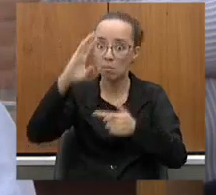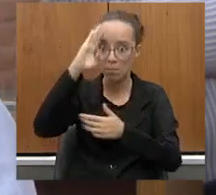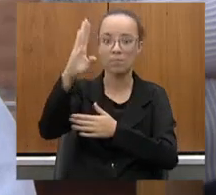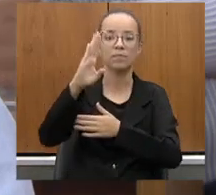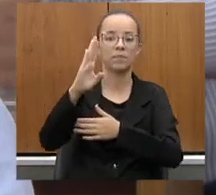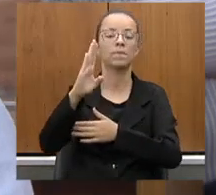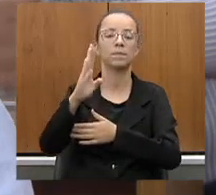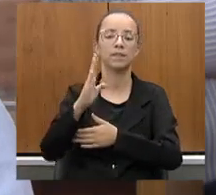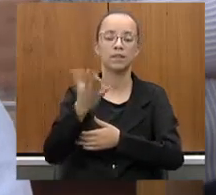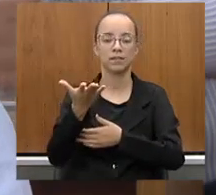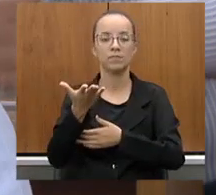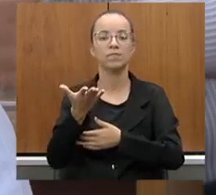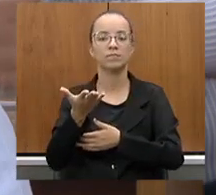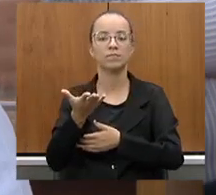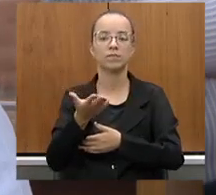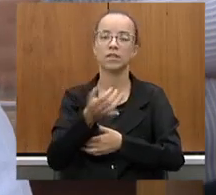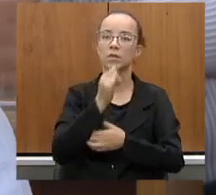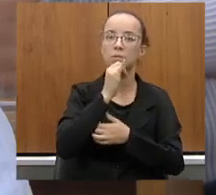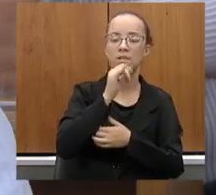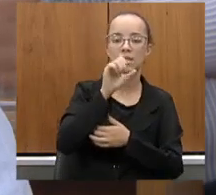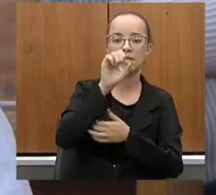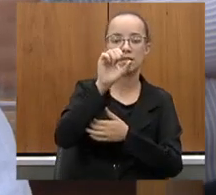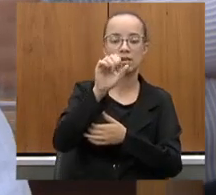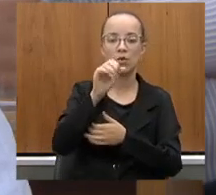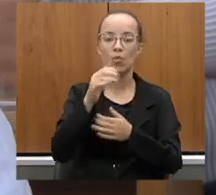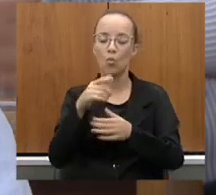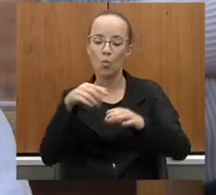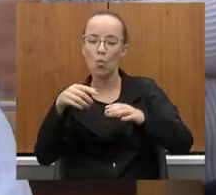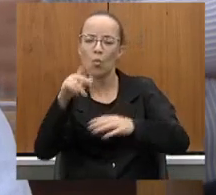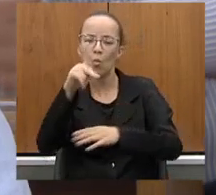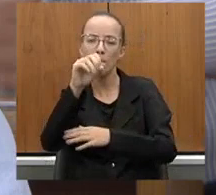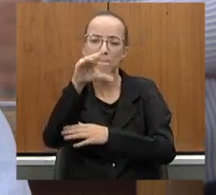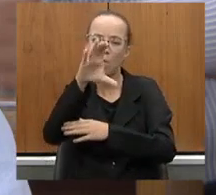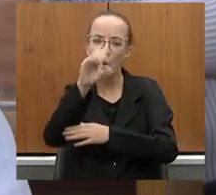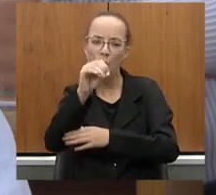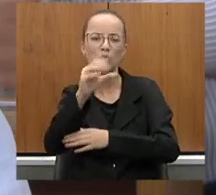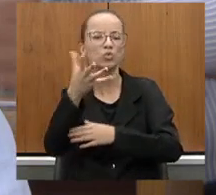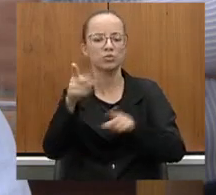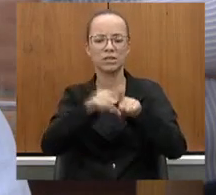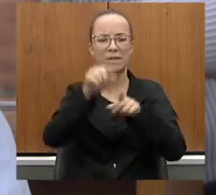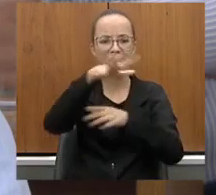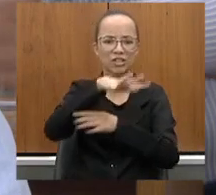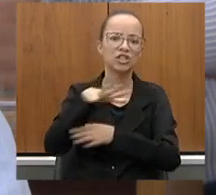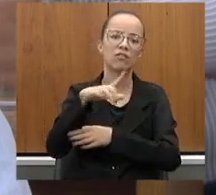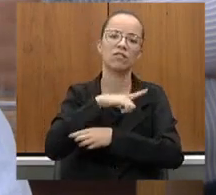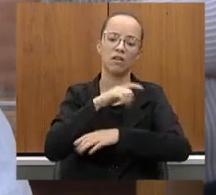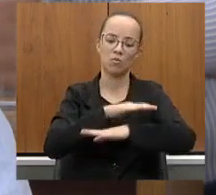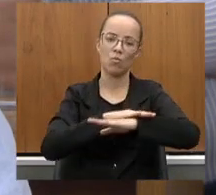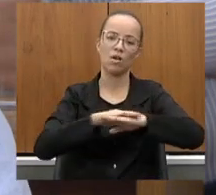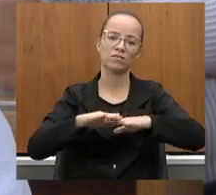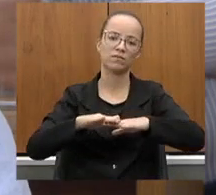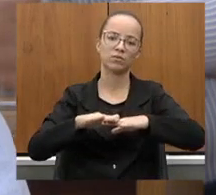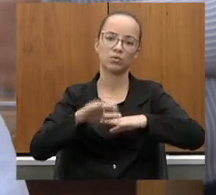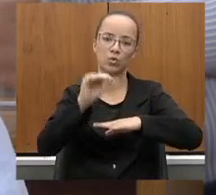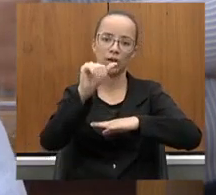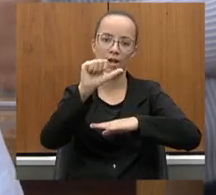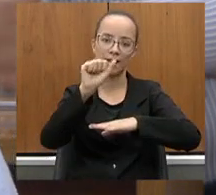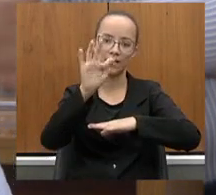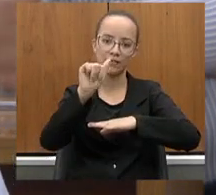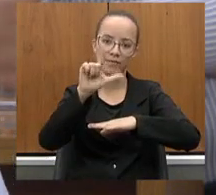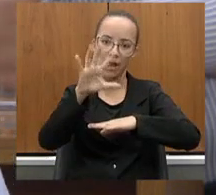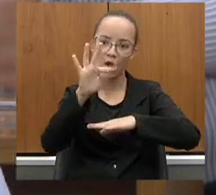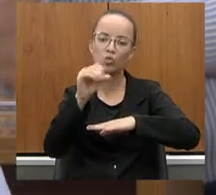parte ali, Turmalina, o posto Seabra, toda aquela região já está com asfalto novo, acho que a